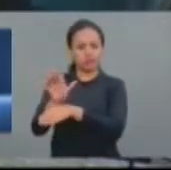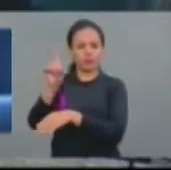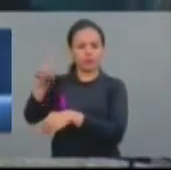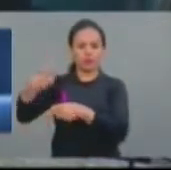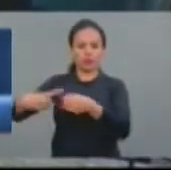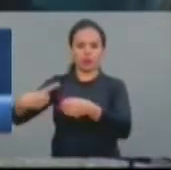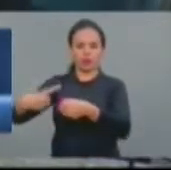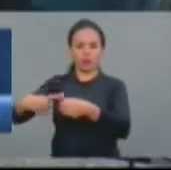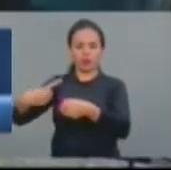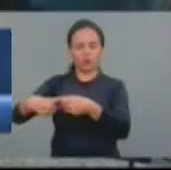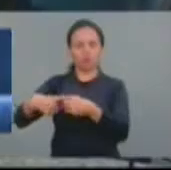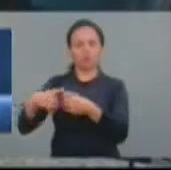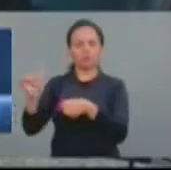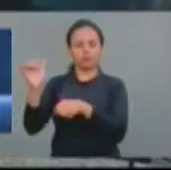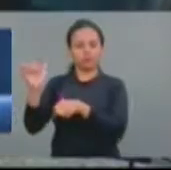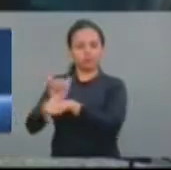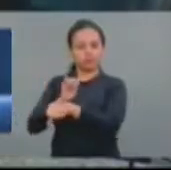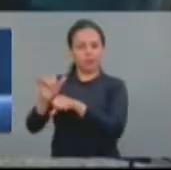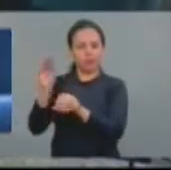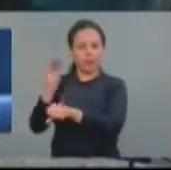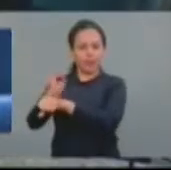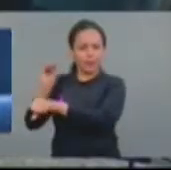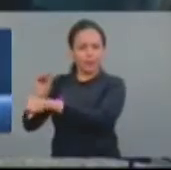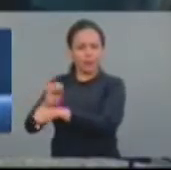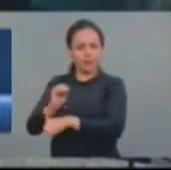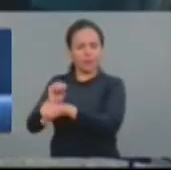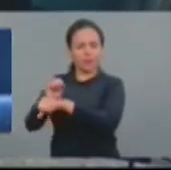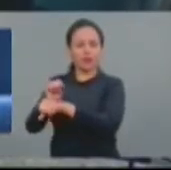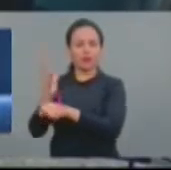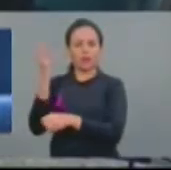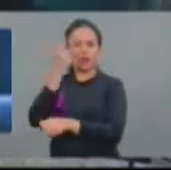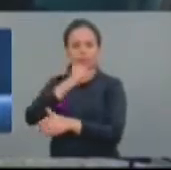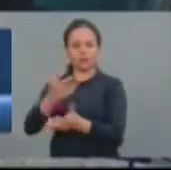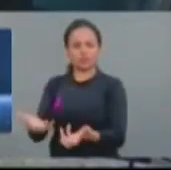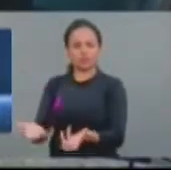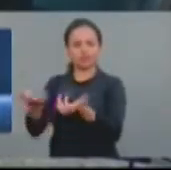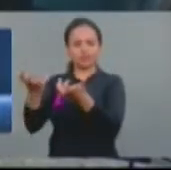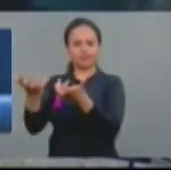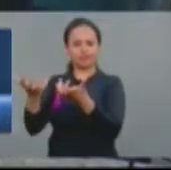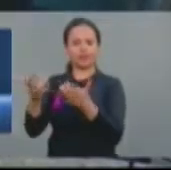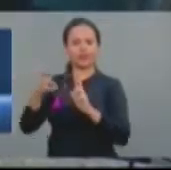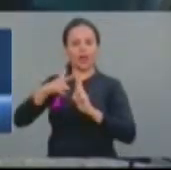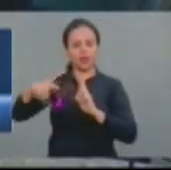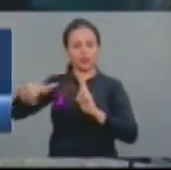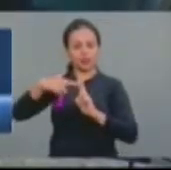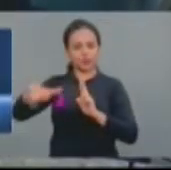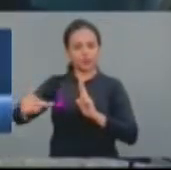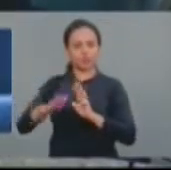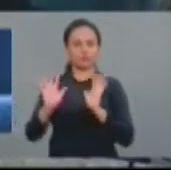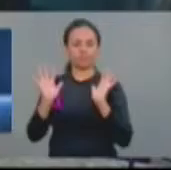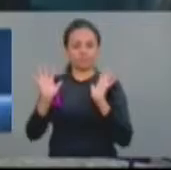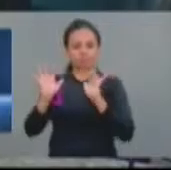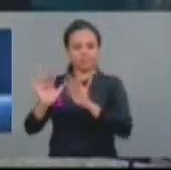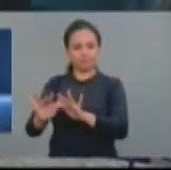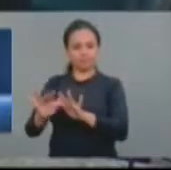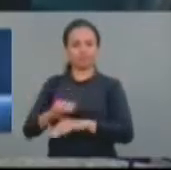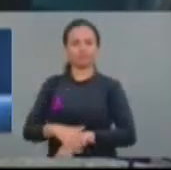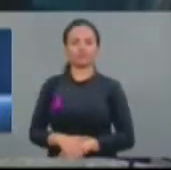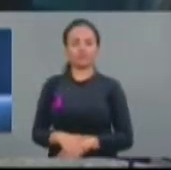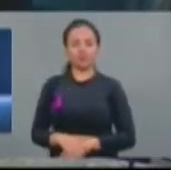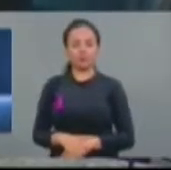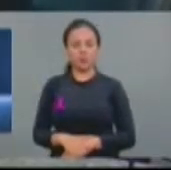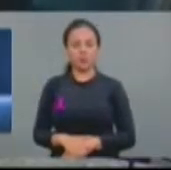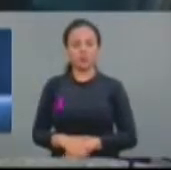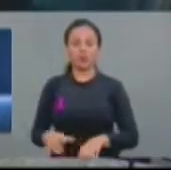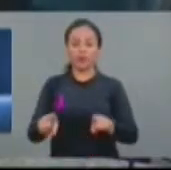torná-la mais bonita ainda e receber os nossos visitantes do turismo religioso. Uma outra questão importante foi o investimento da ampliação